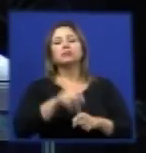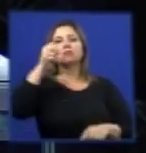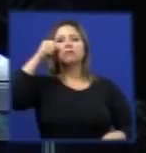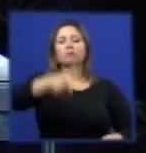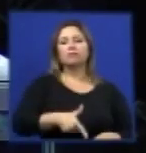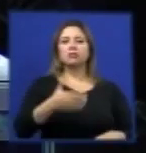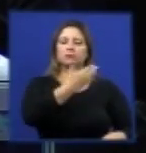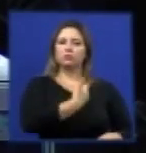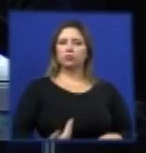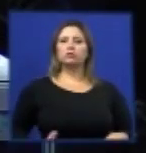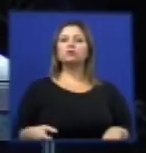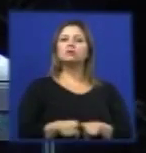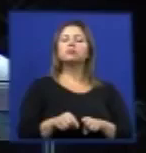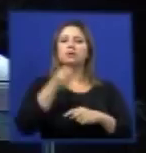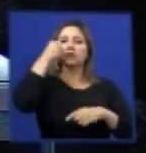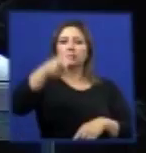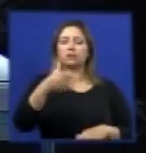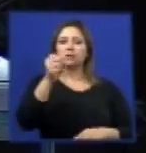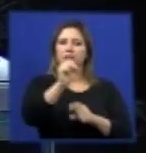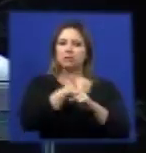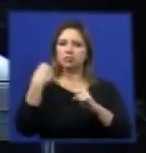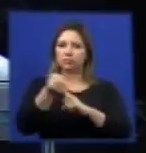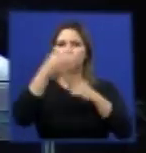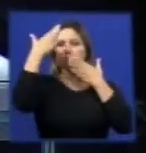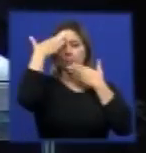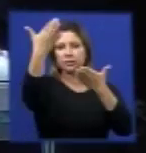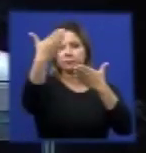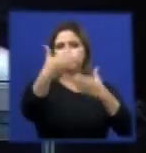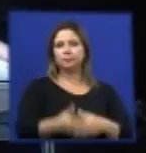governo, mas o interesse da sociedade brasileira. Muito obrigado.